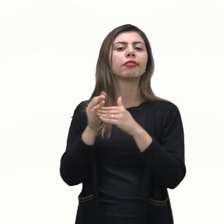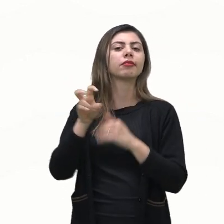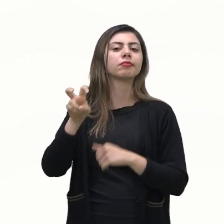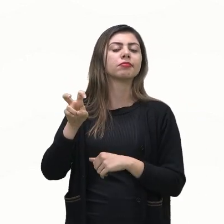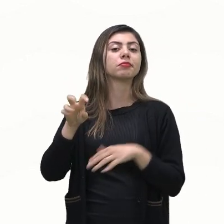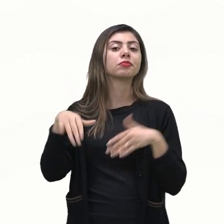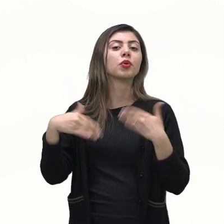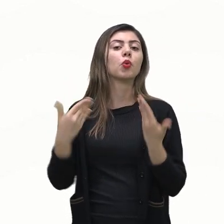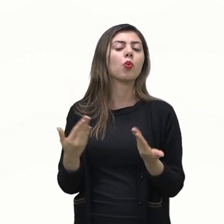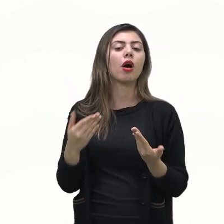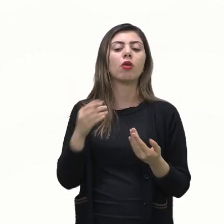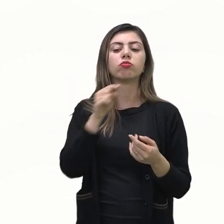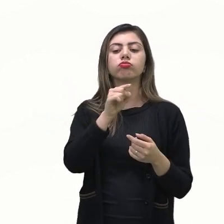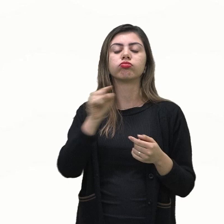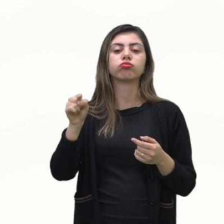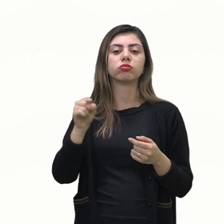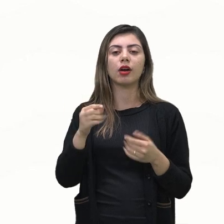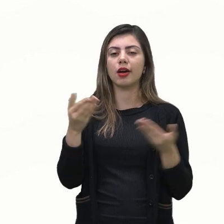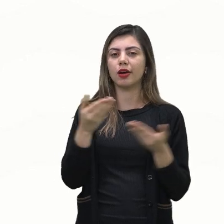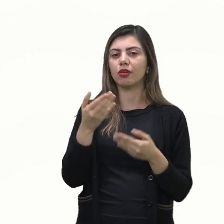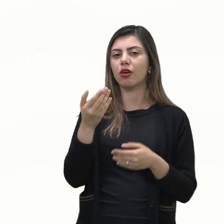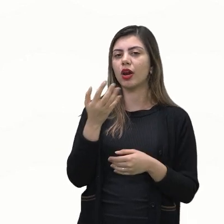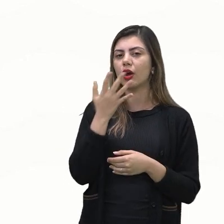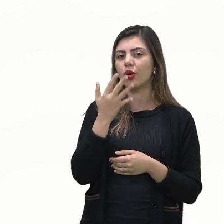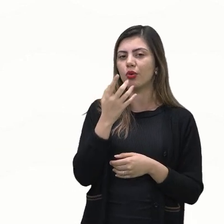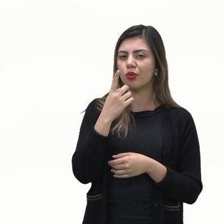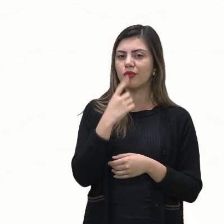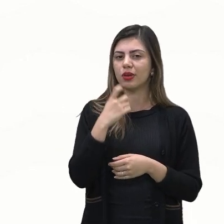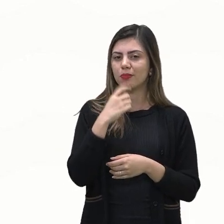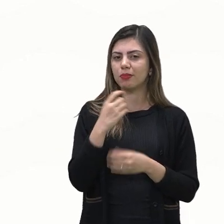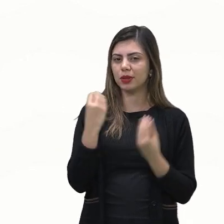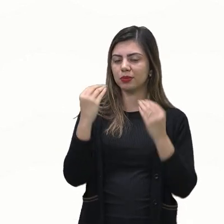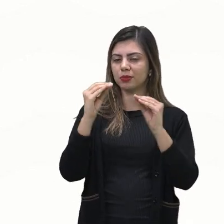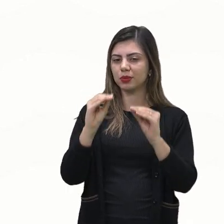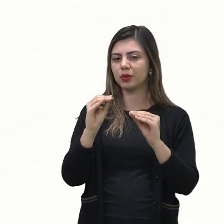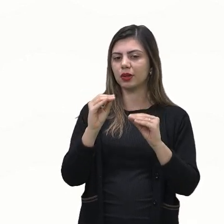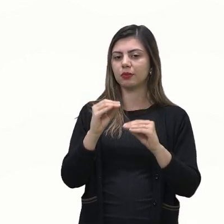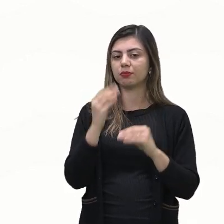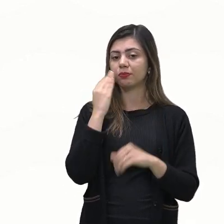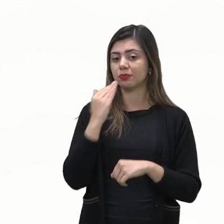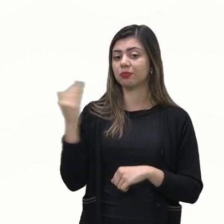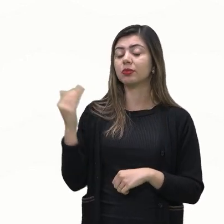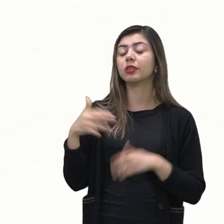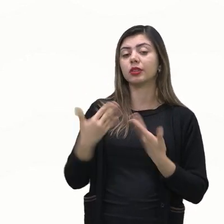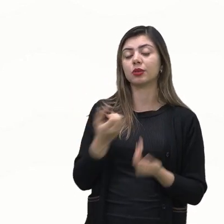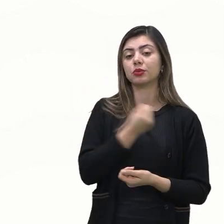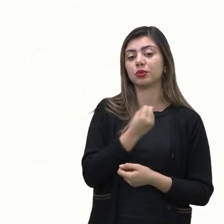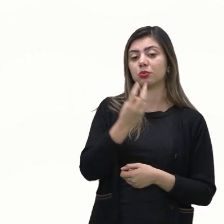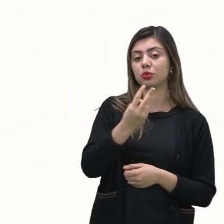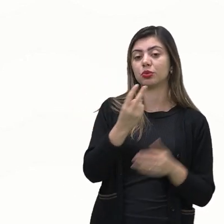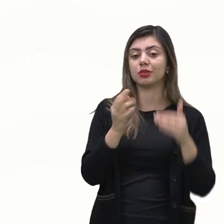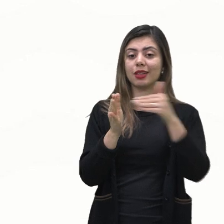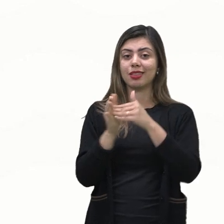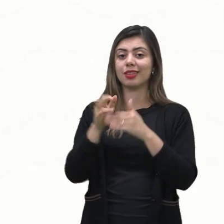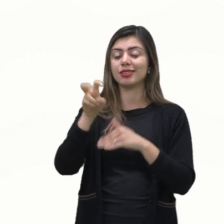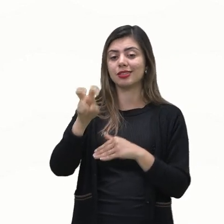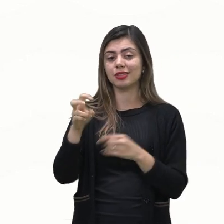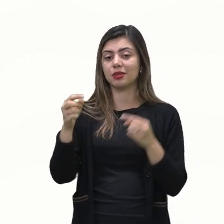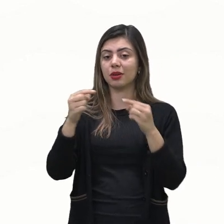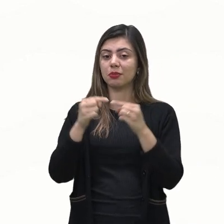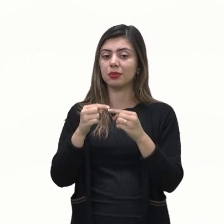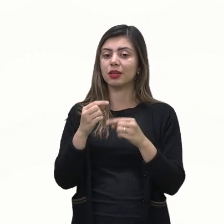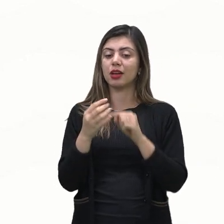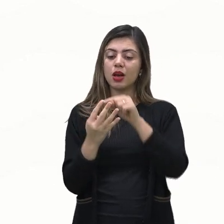aí eu vou destacar aqui em vermelho para ti de 2 até 5 eu tenho esses 4 números então agora ficou